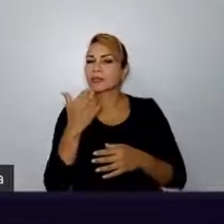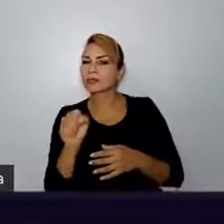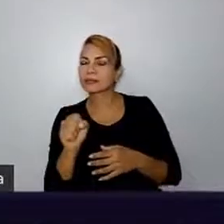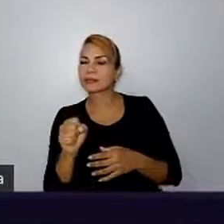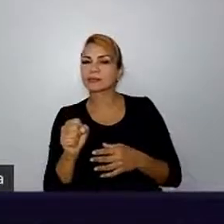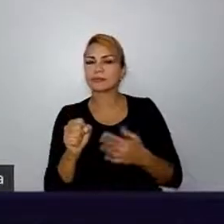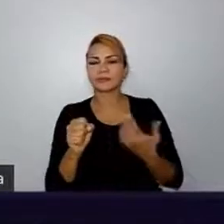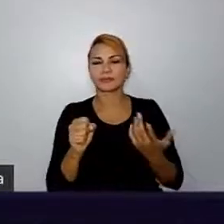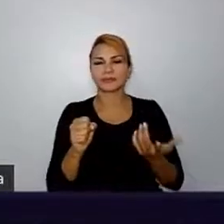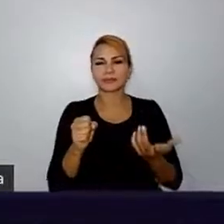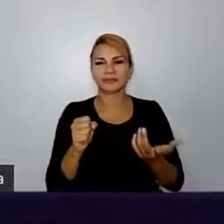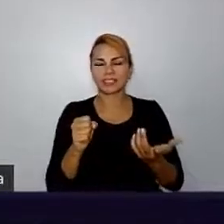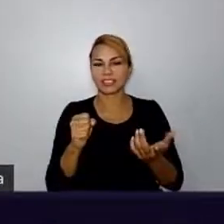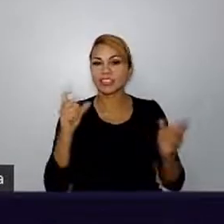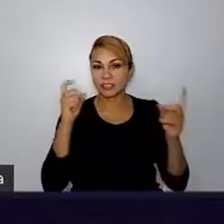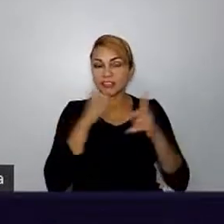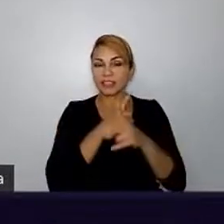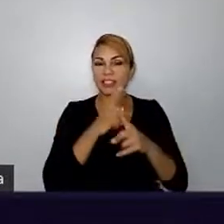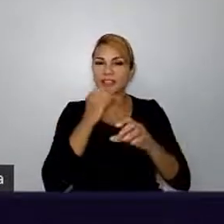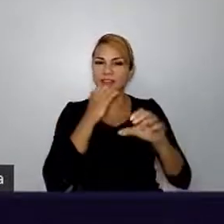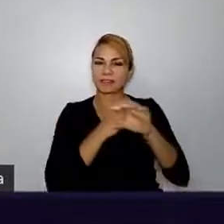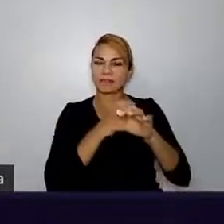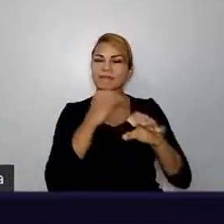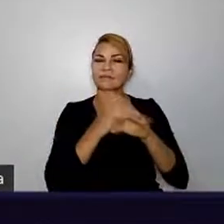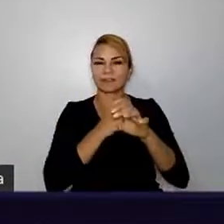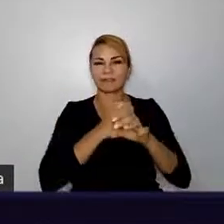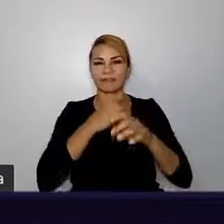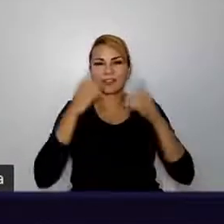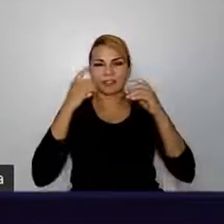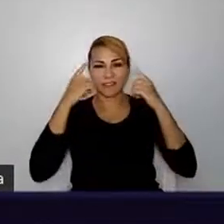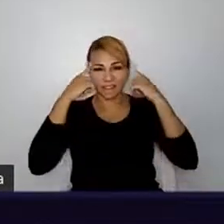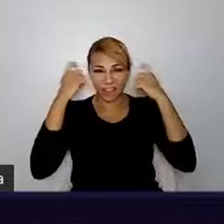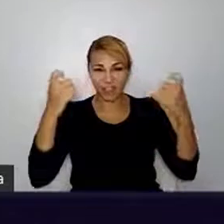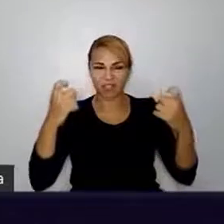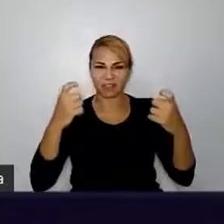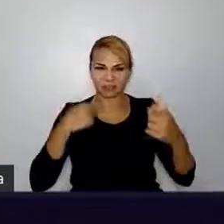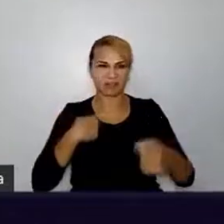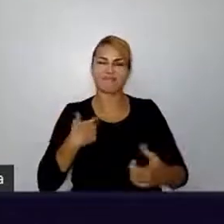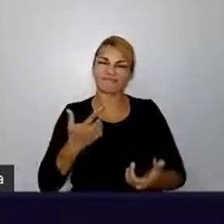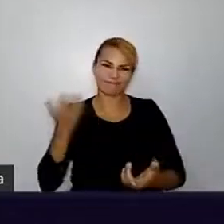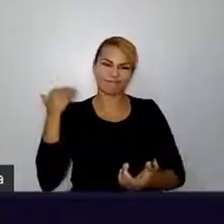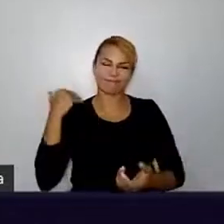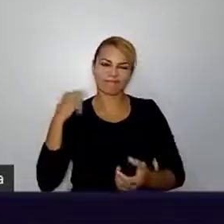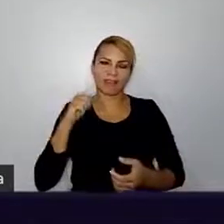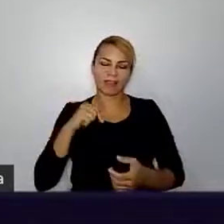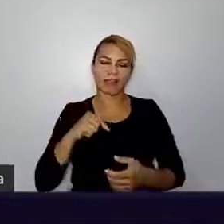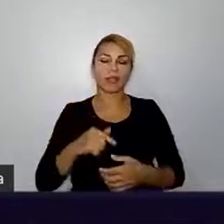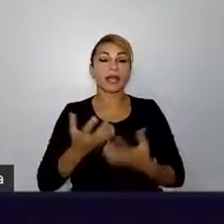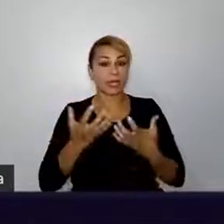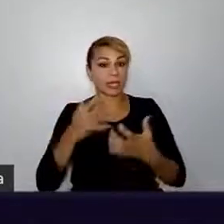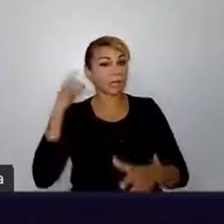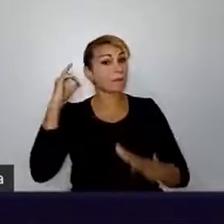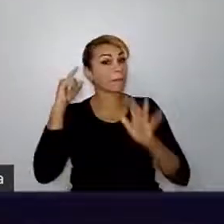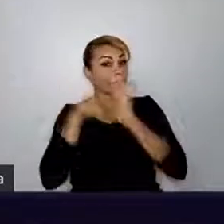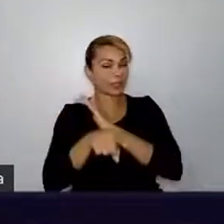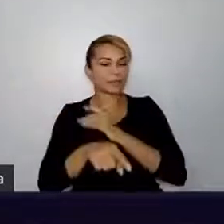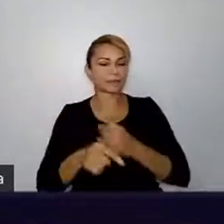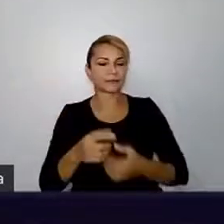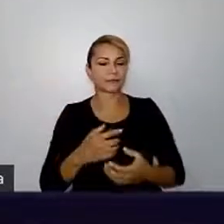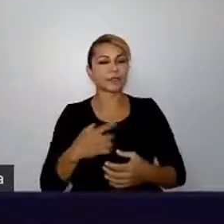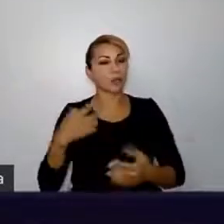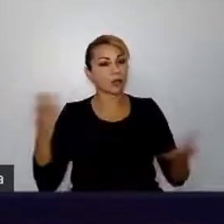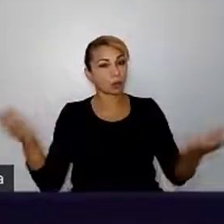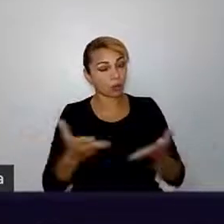estou aqui, comunicação não violenta e tal. Ah, que massa. E eu queria te perguntar o seguinte, eu sinto hoje